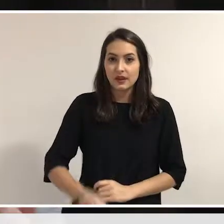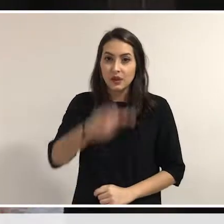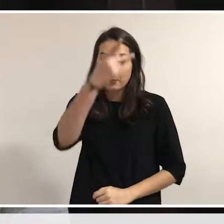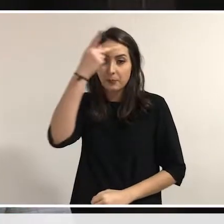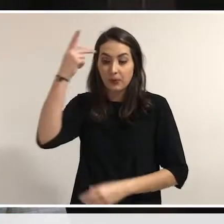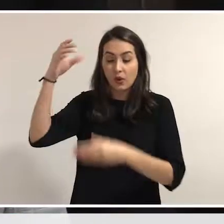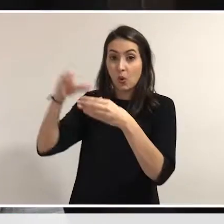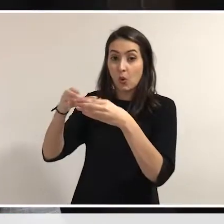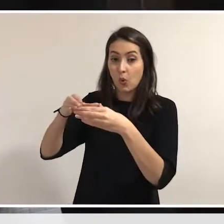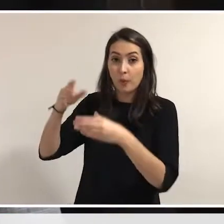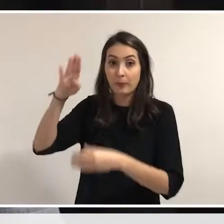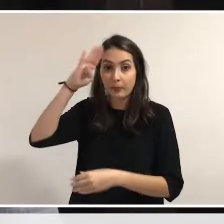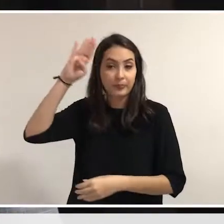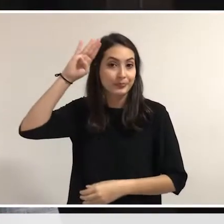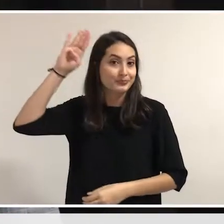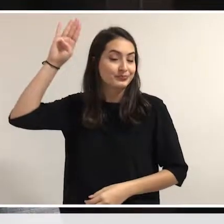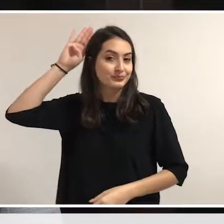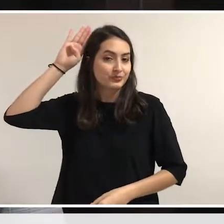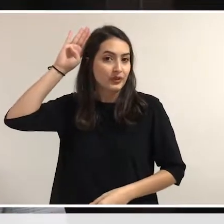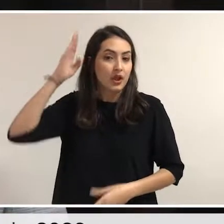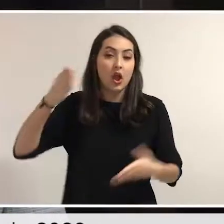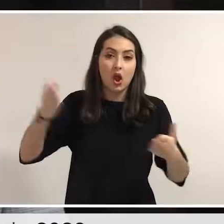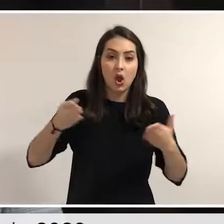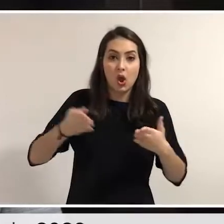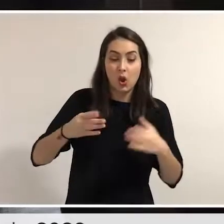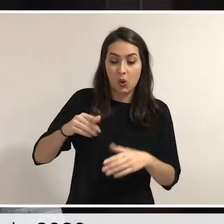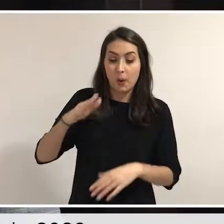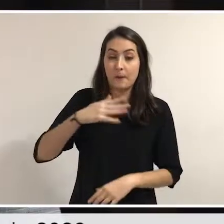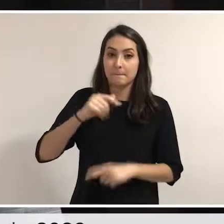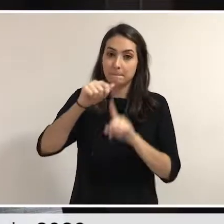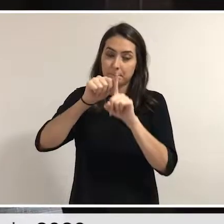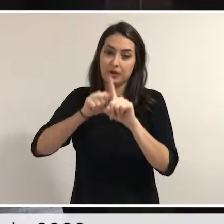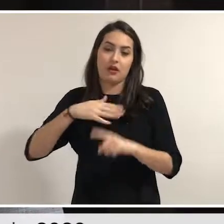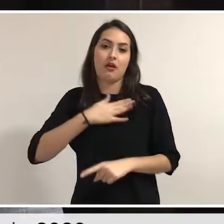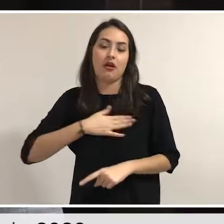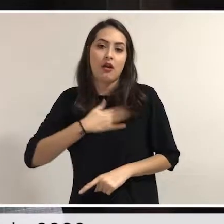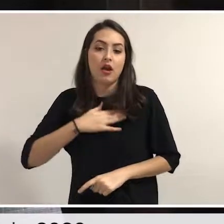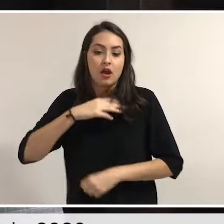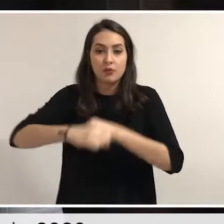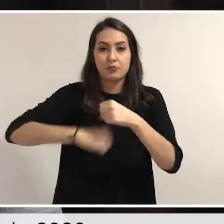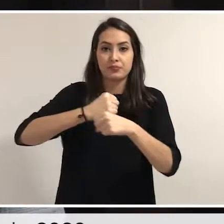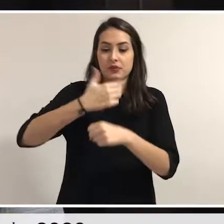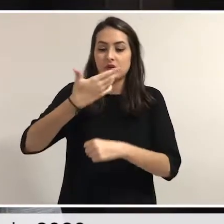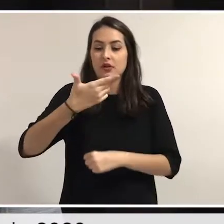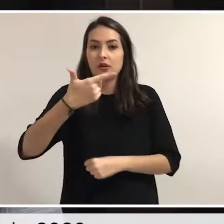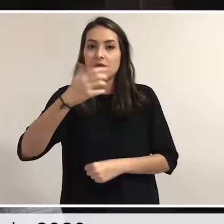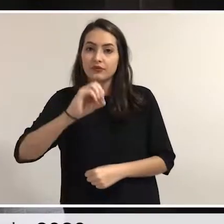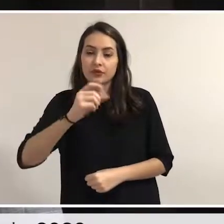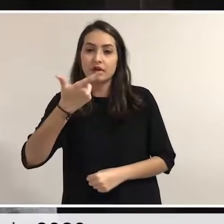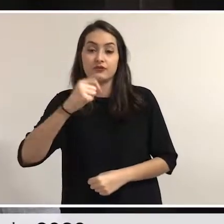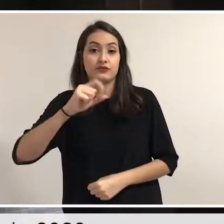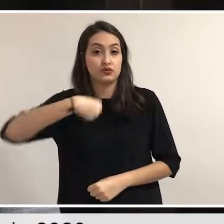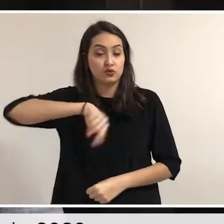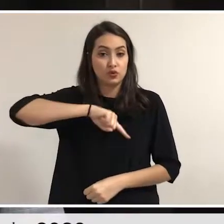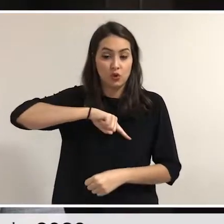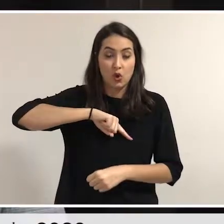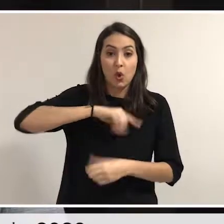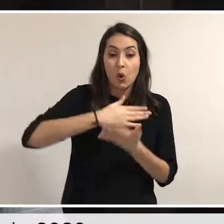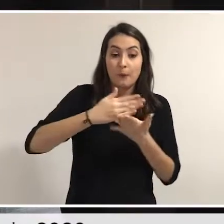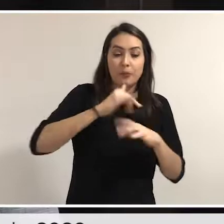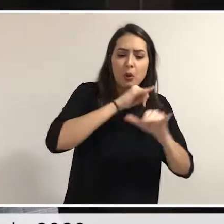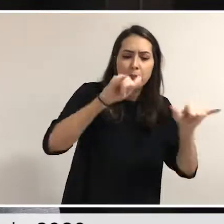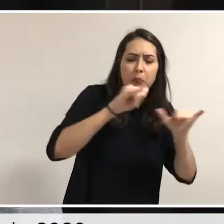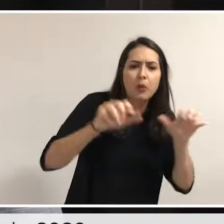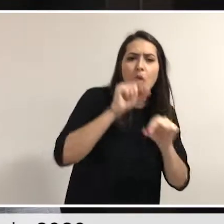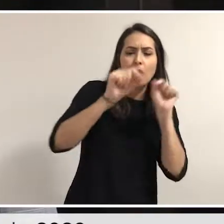Emprezados integrantes da comunidade acadêmica, começaremos a partir deste mês de agosto de 2020 a divulgação das